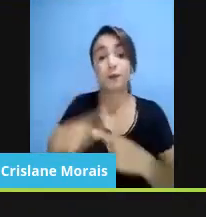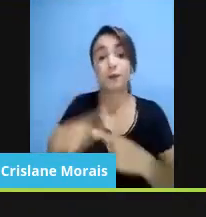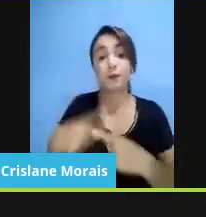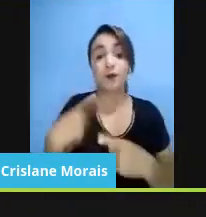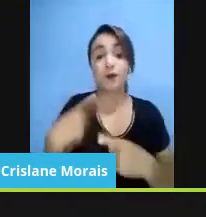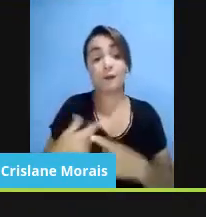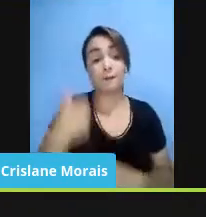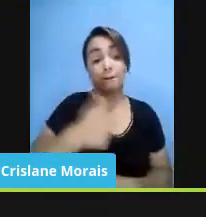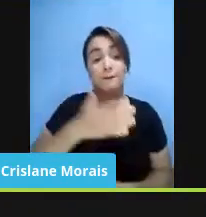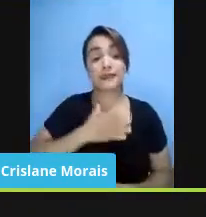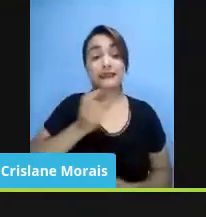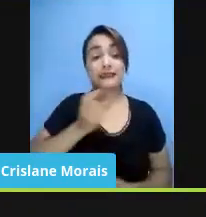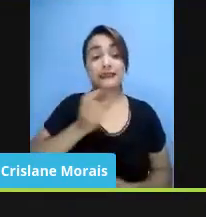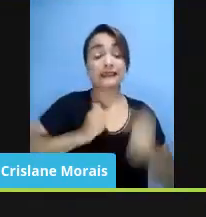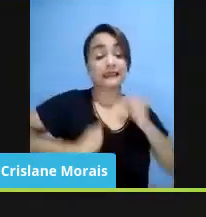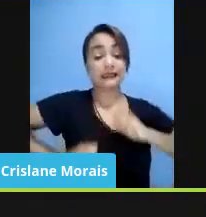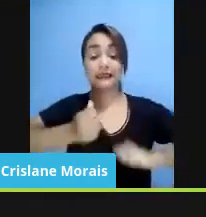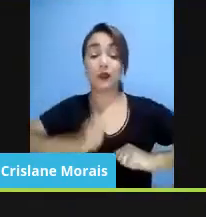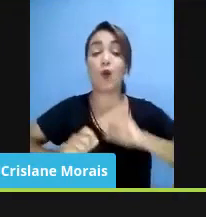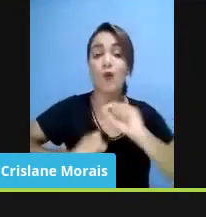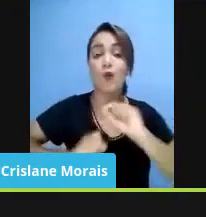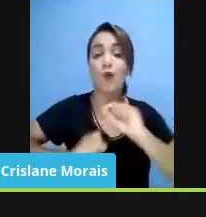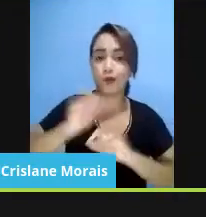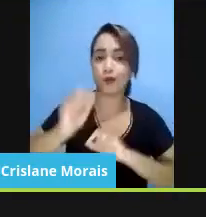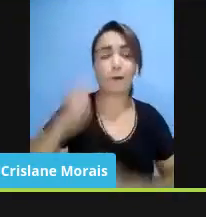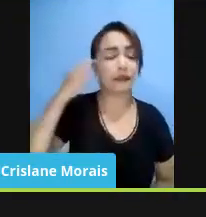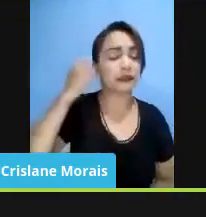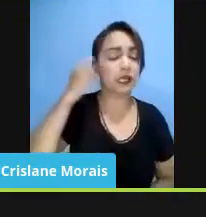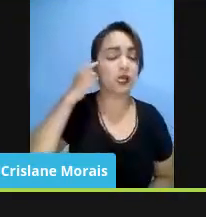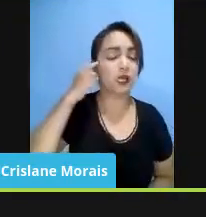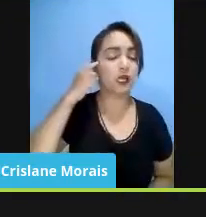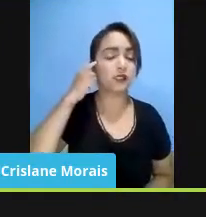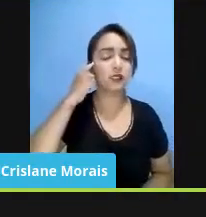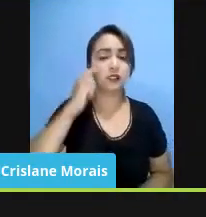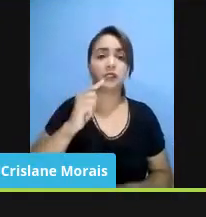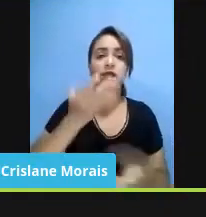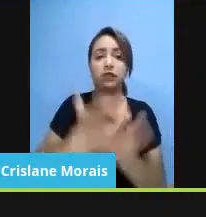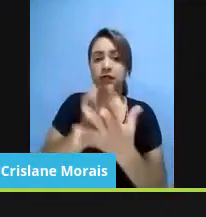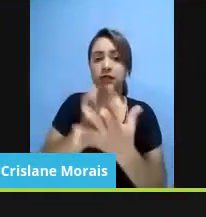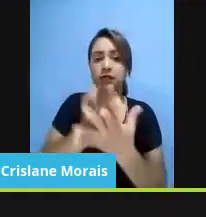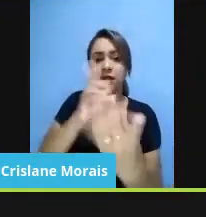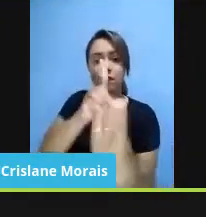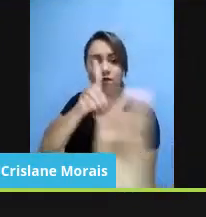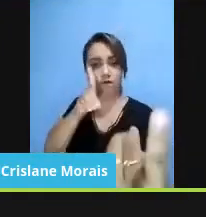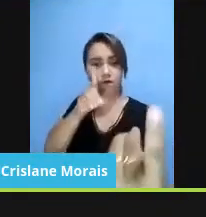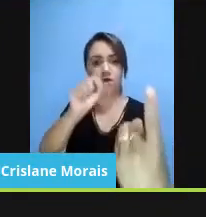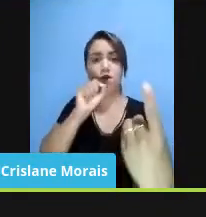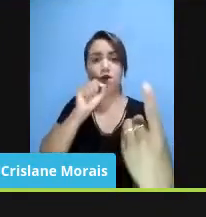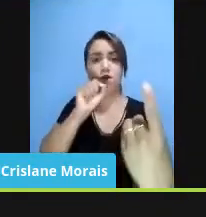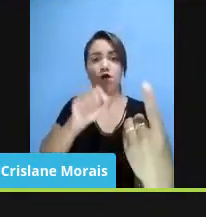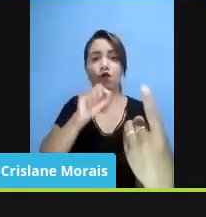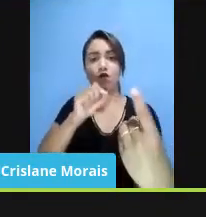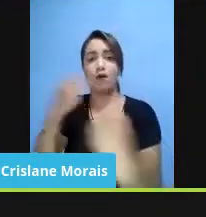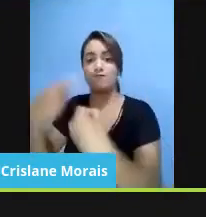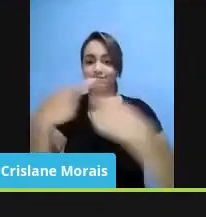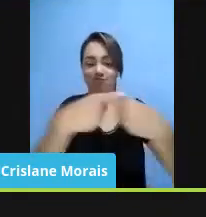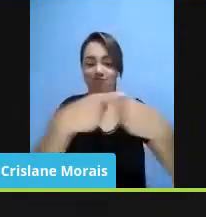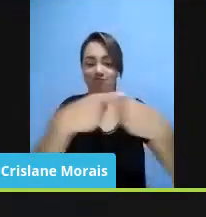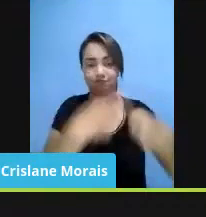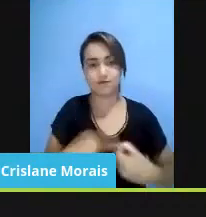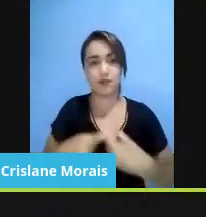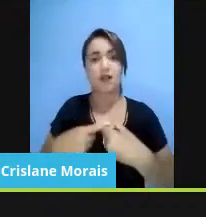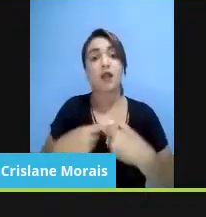provocou sobre as aulas online foi o Fórum Nacional da Educação no Campo, né? Falando, olha,